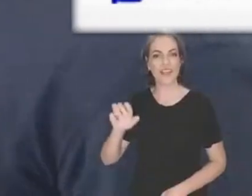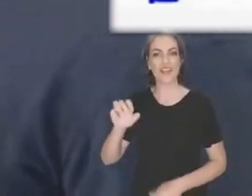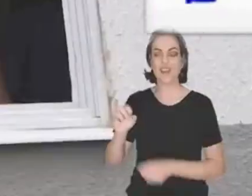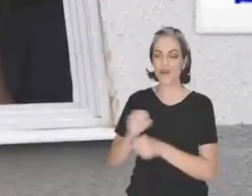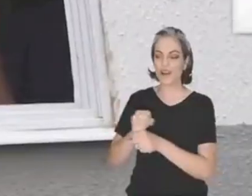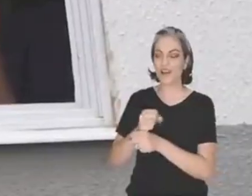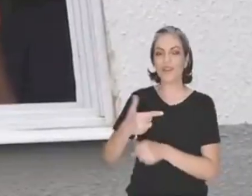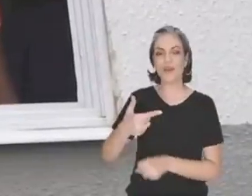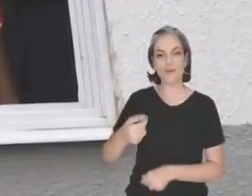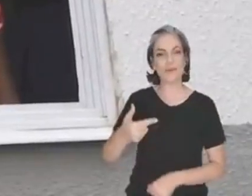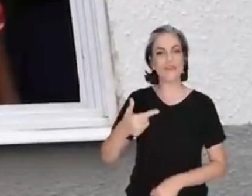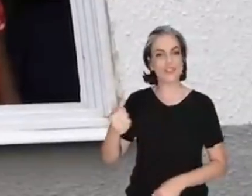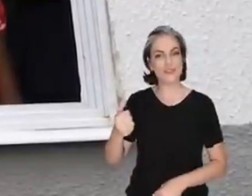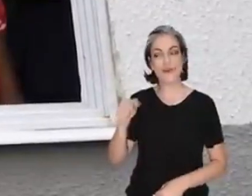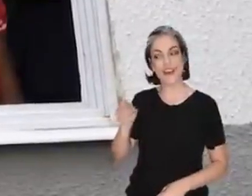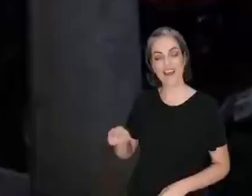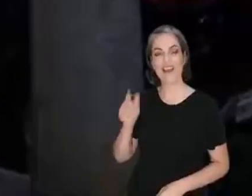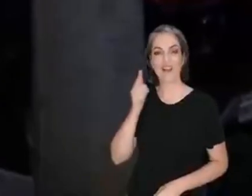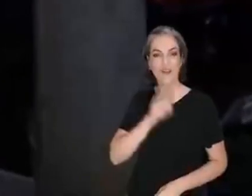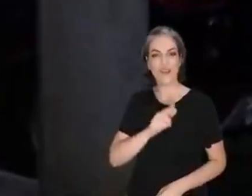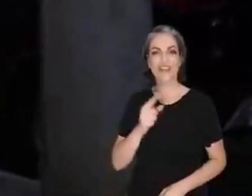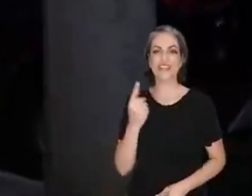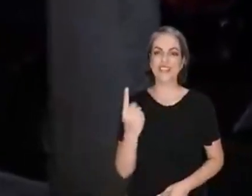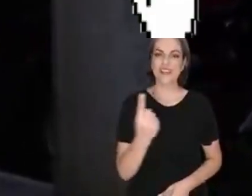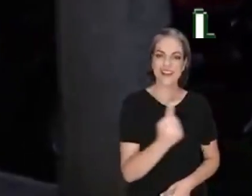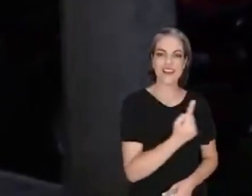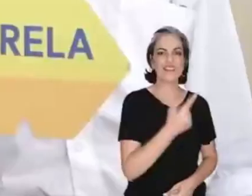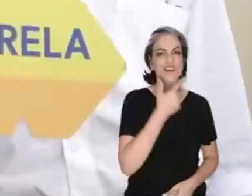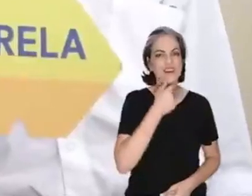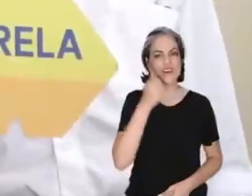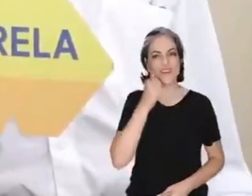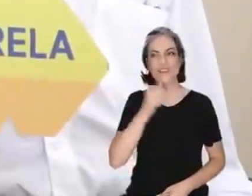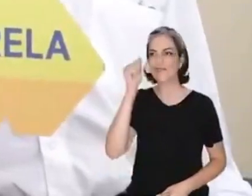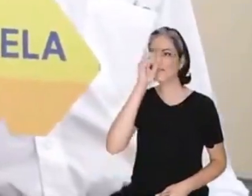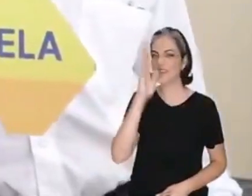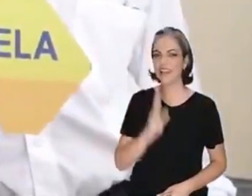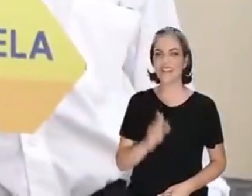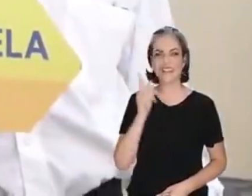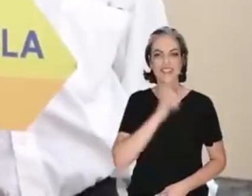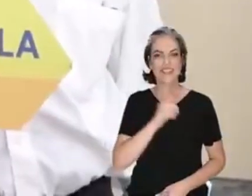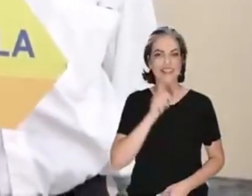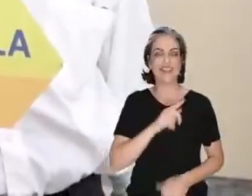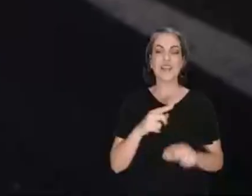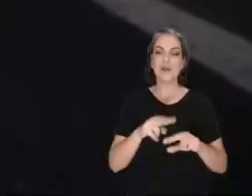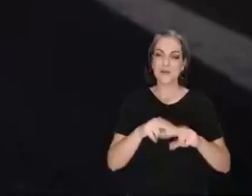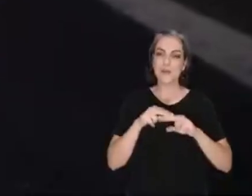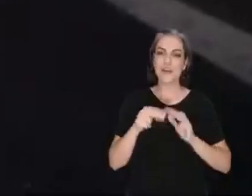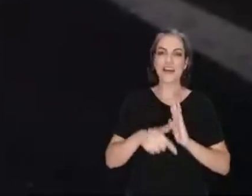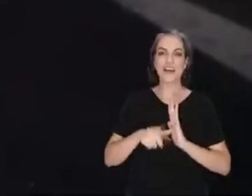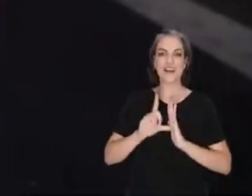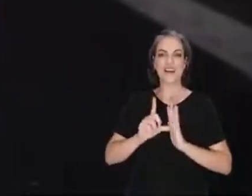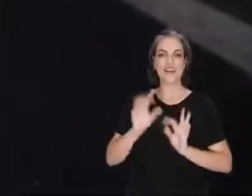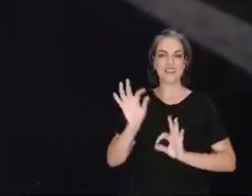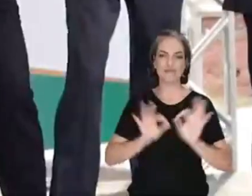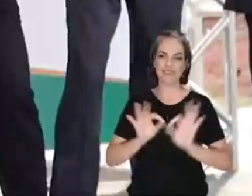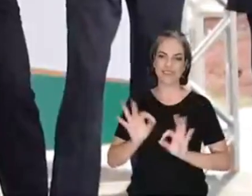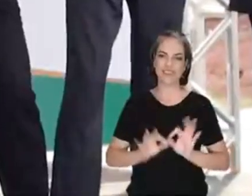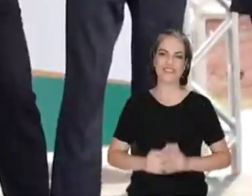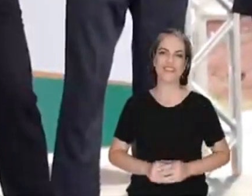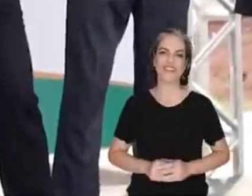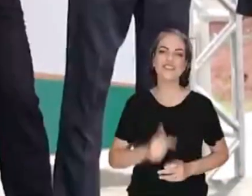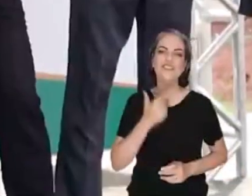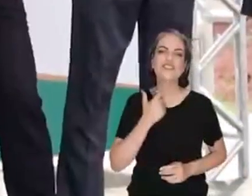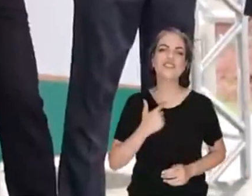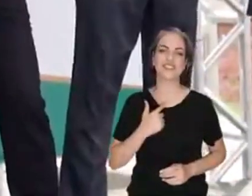2021. A conquista dela, de cada brasileira e de cada brasileiro, é resultado de planejamento, de